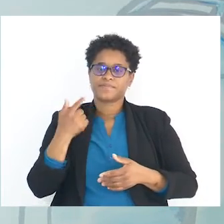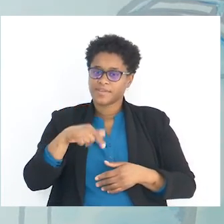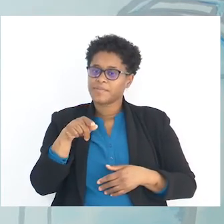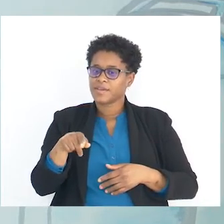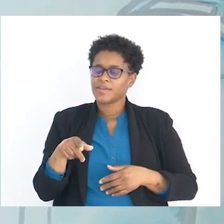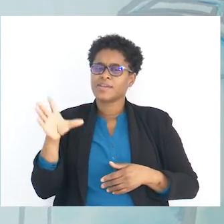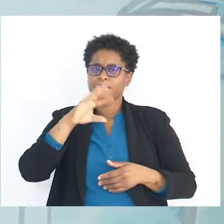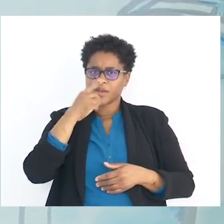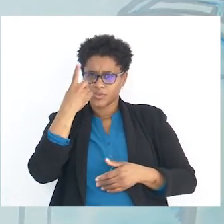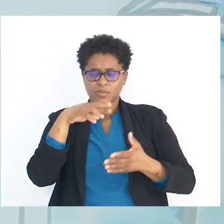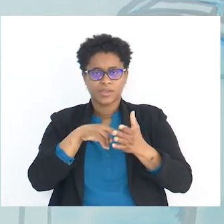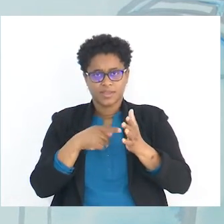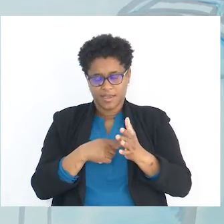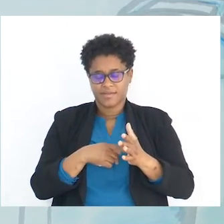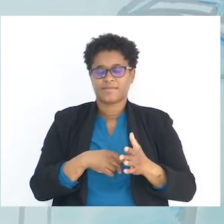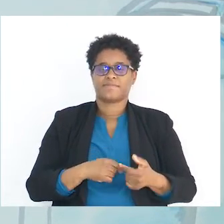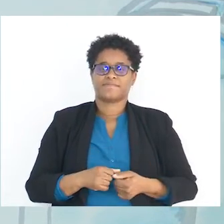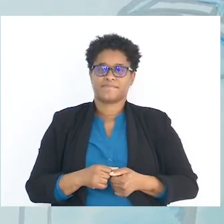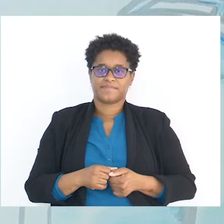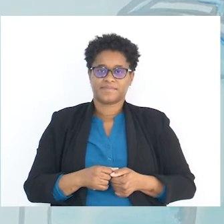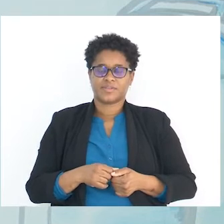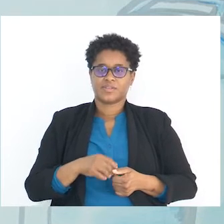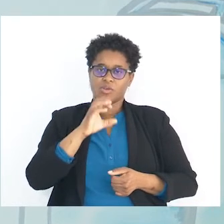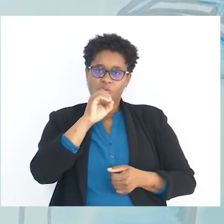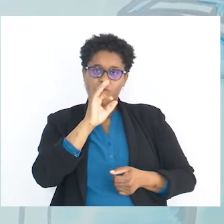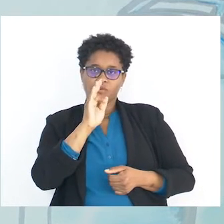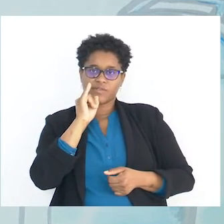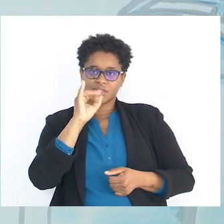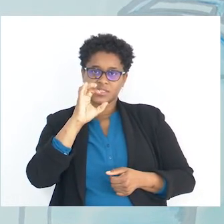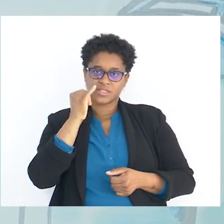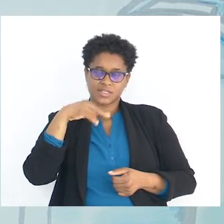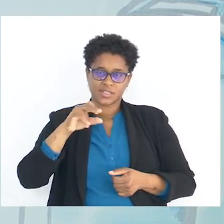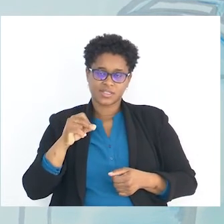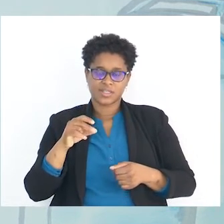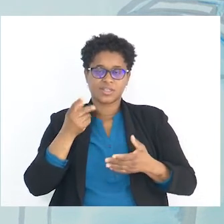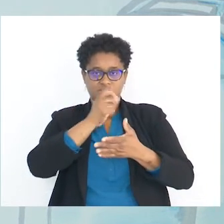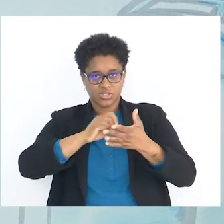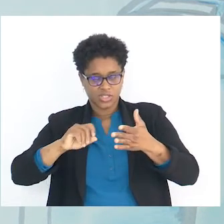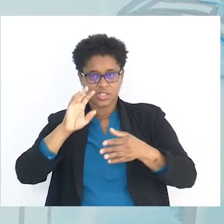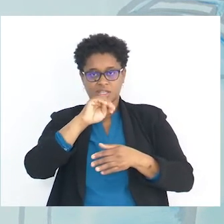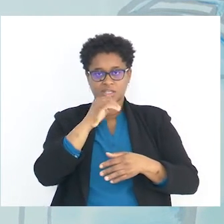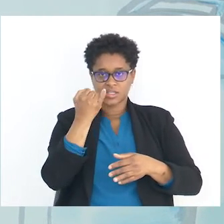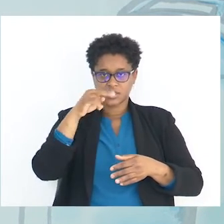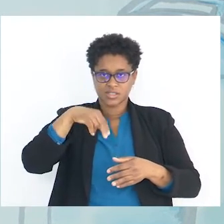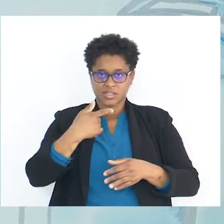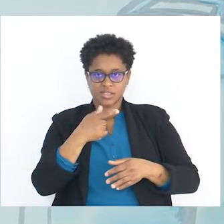temos aqui mais uma técnica de oficina escrita síntese.